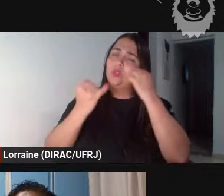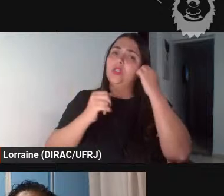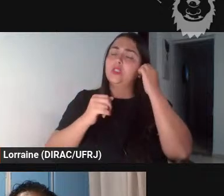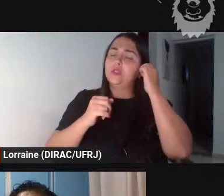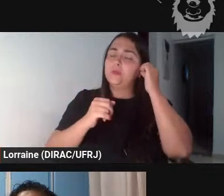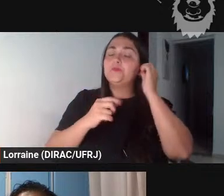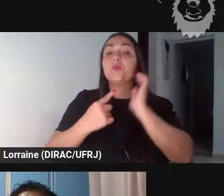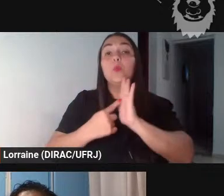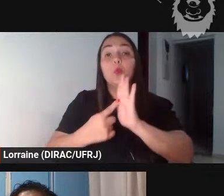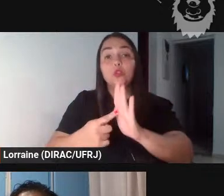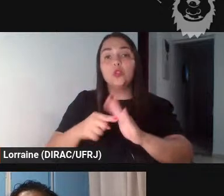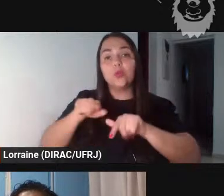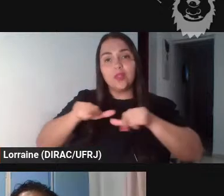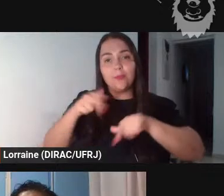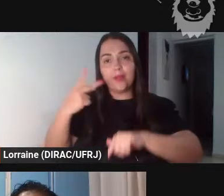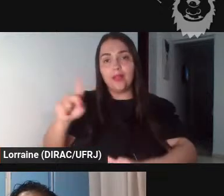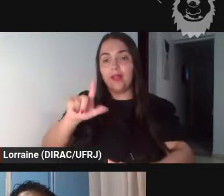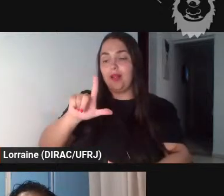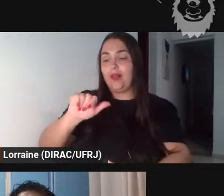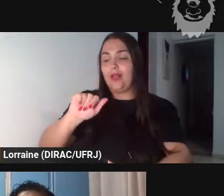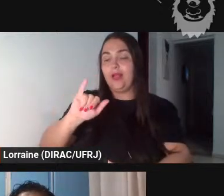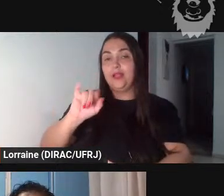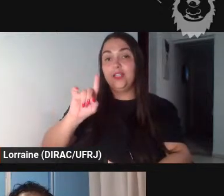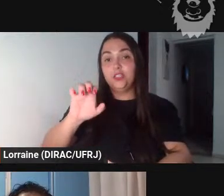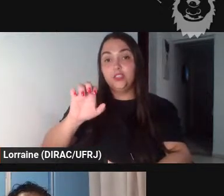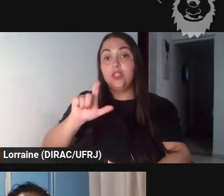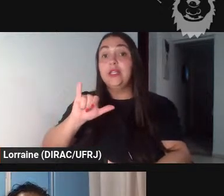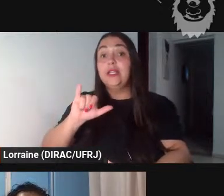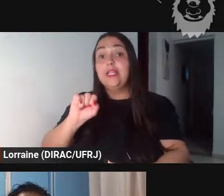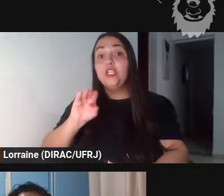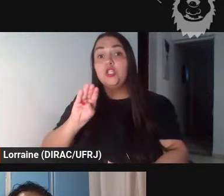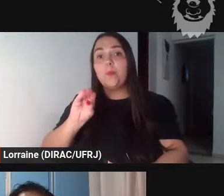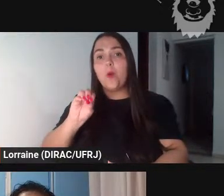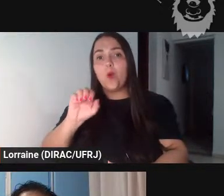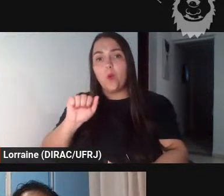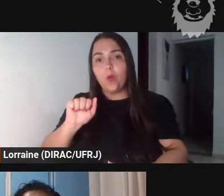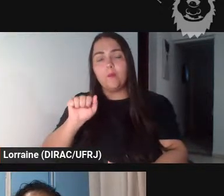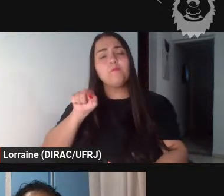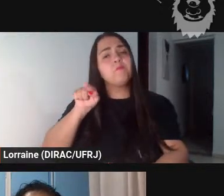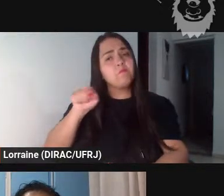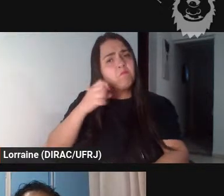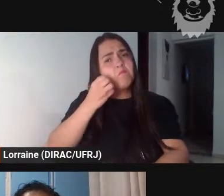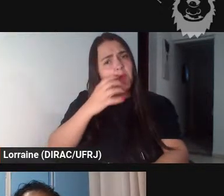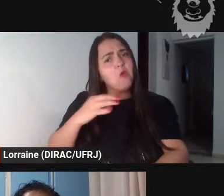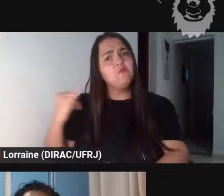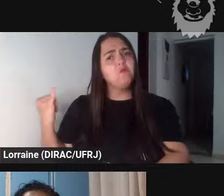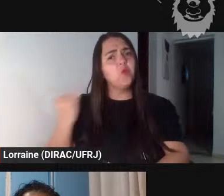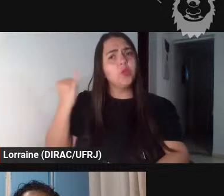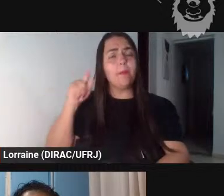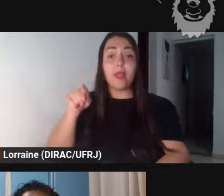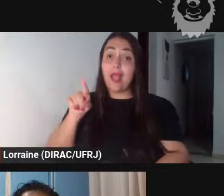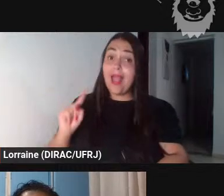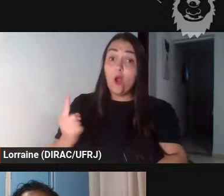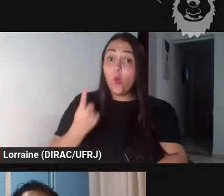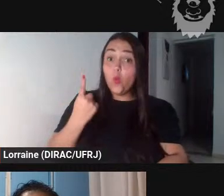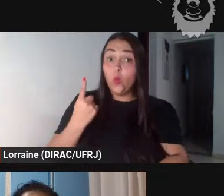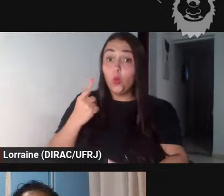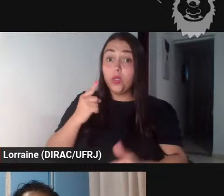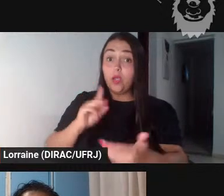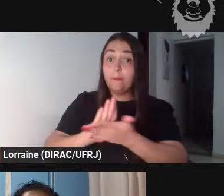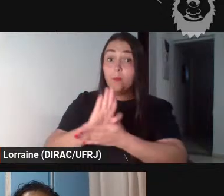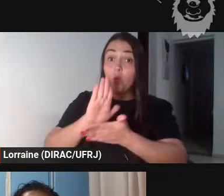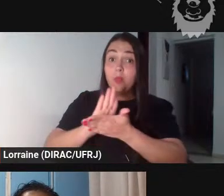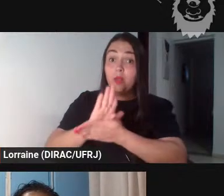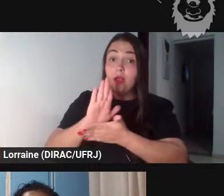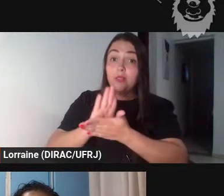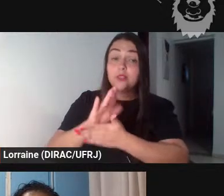Lisboa que é um reconhecimento fundamental porque de fato até o momento é a única publicação que a gente encontra